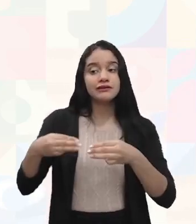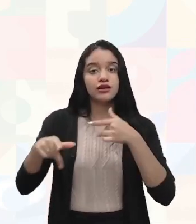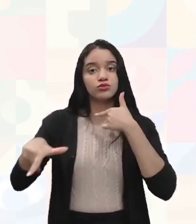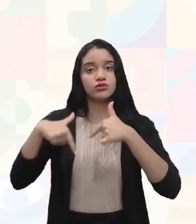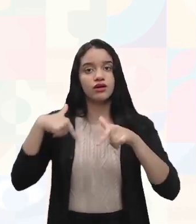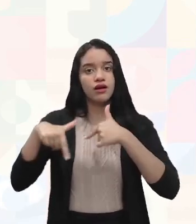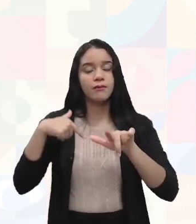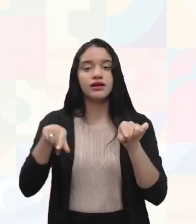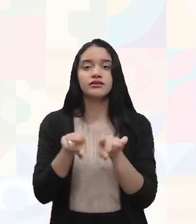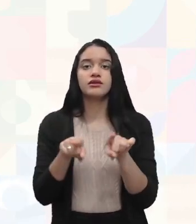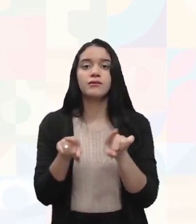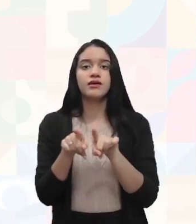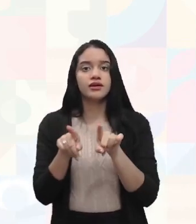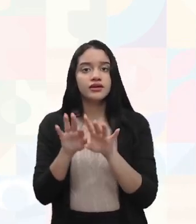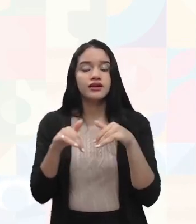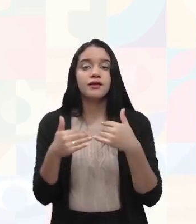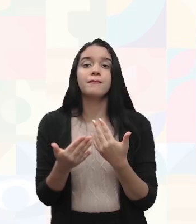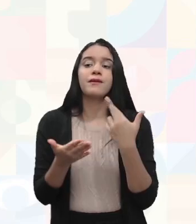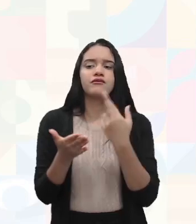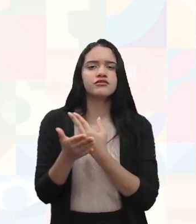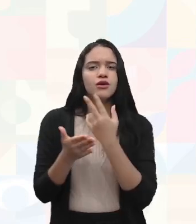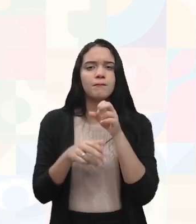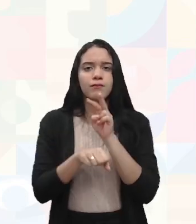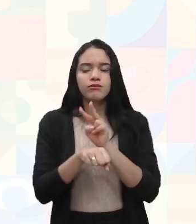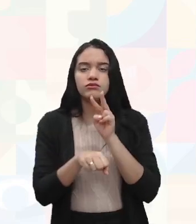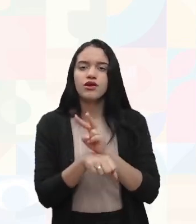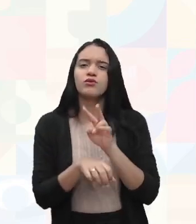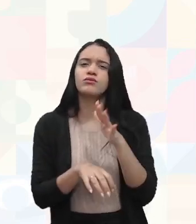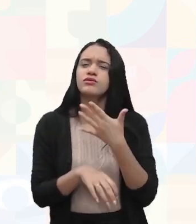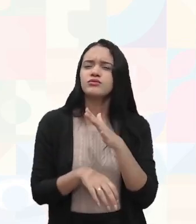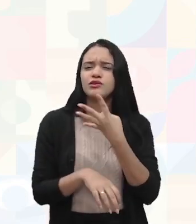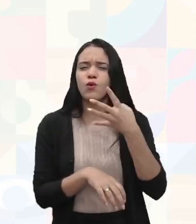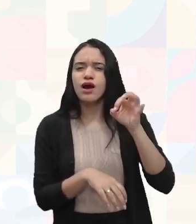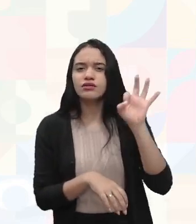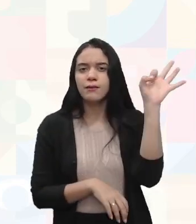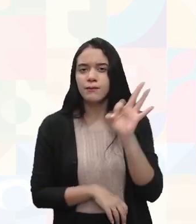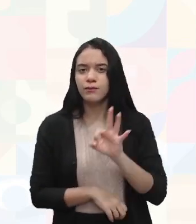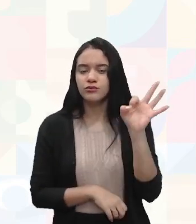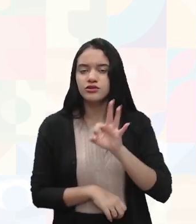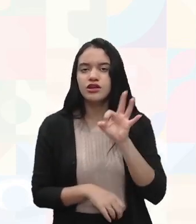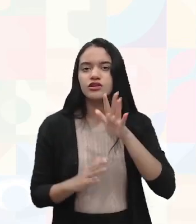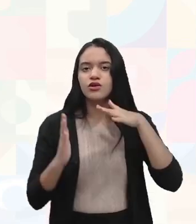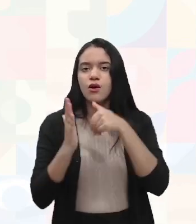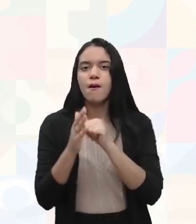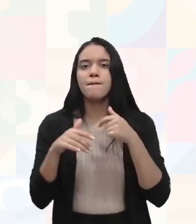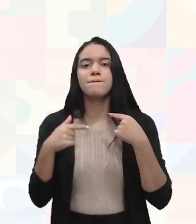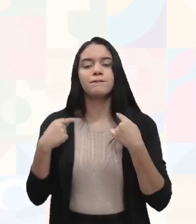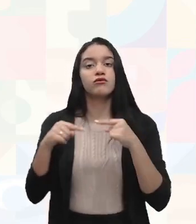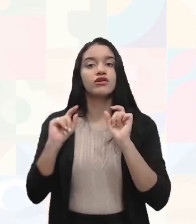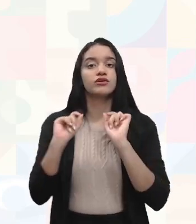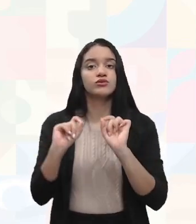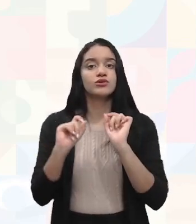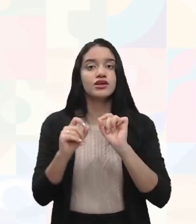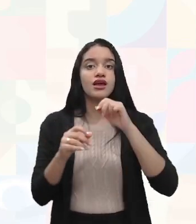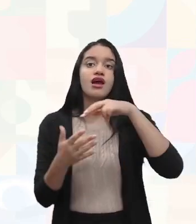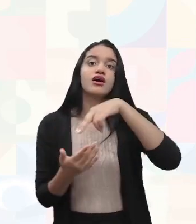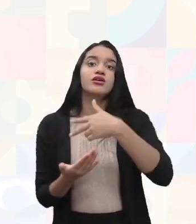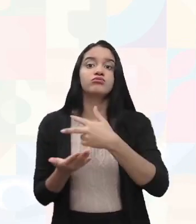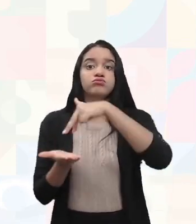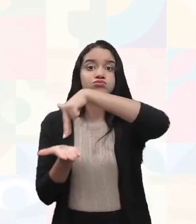como a Revista Proteção, é que em torno de 40% desses acidentes foi provocado por queda,